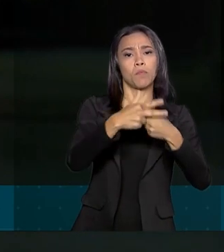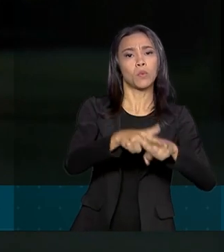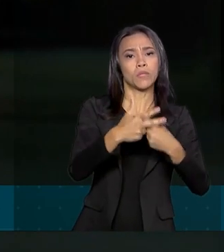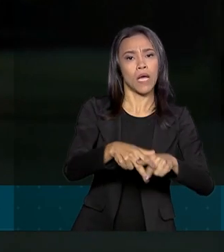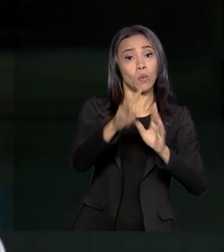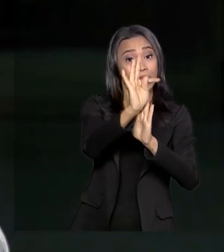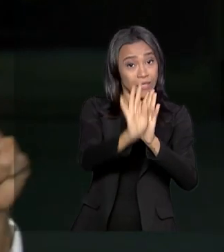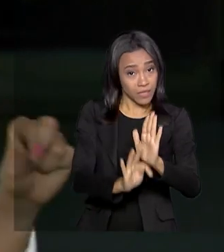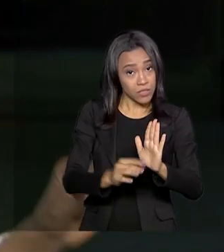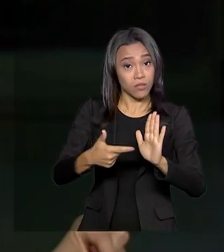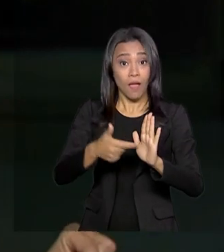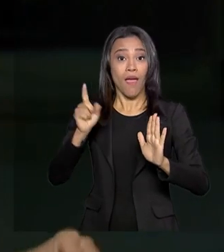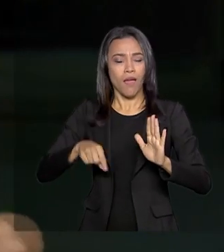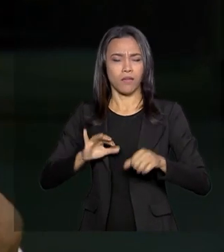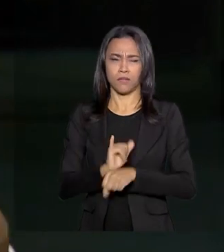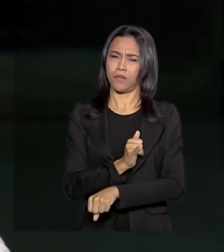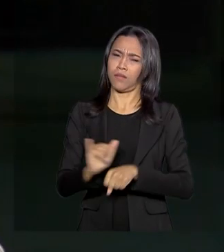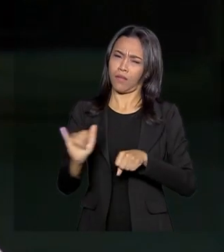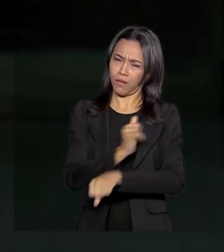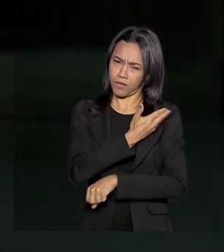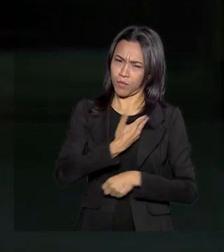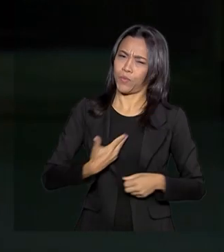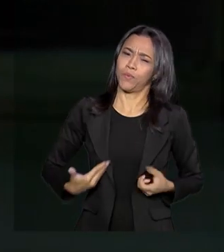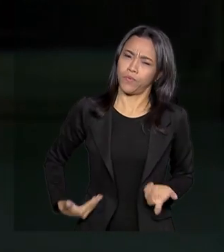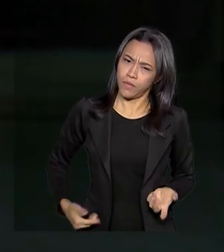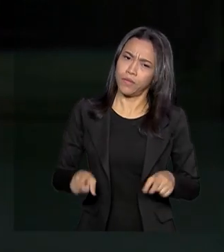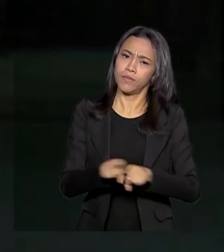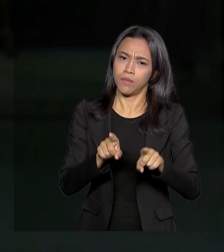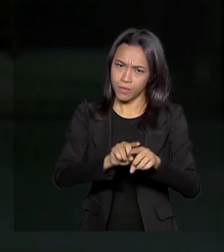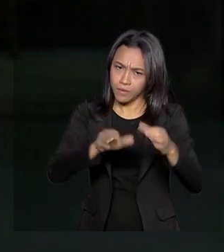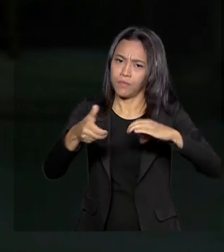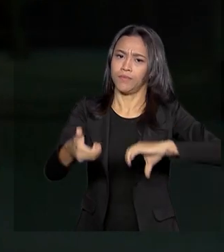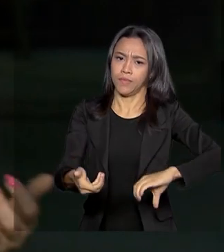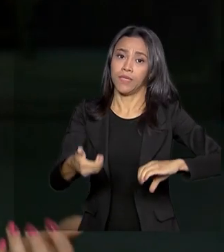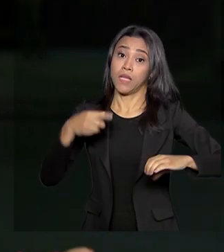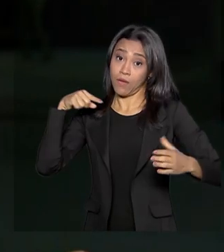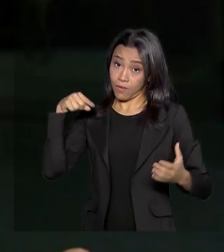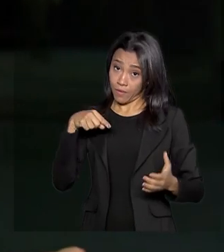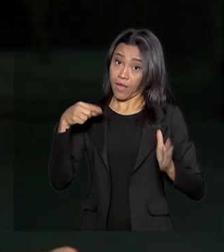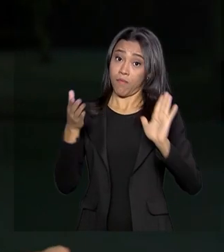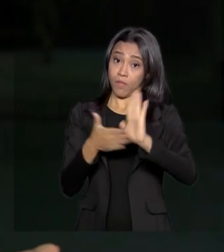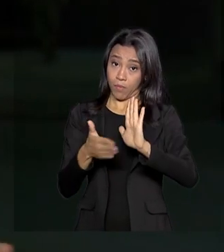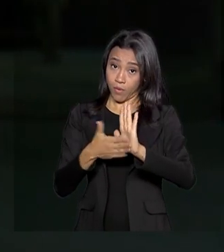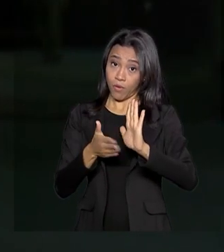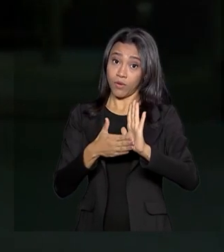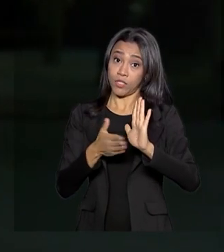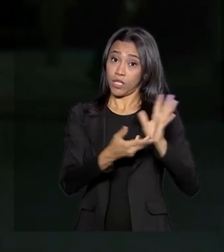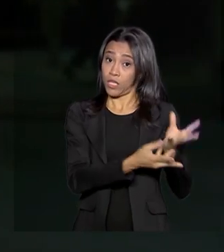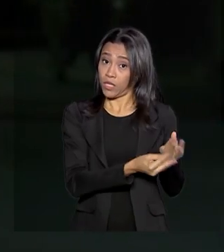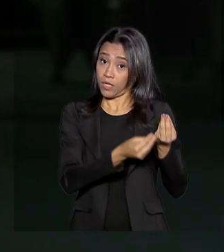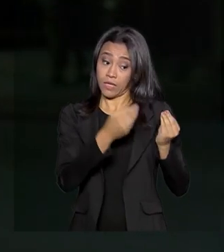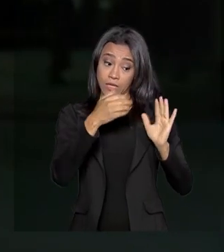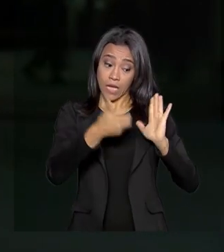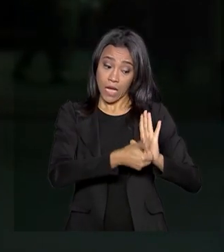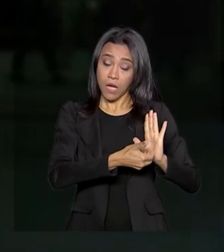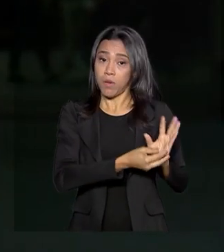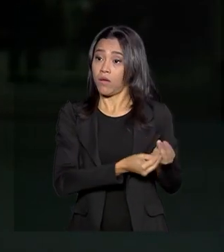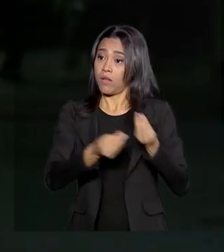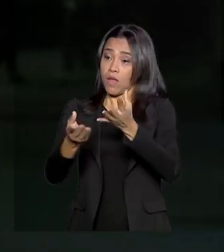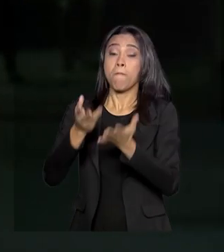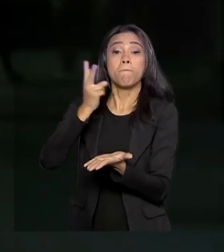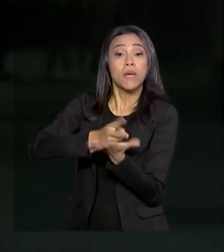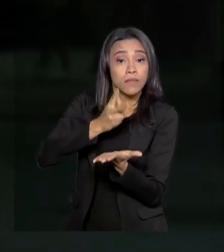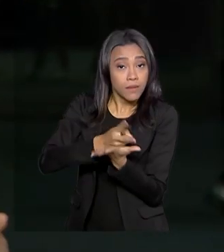estratégica tanto para o governo quanto para o Congresso. Com ela, a proposta que saiu da Câmara seria preservada pelos